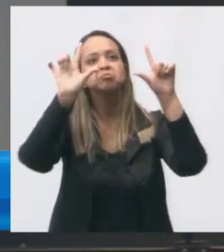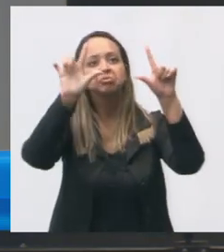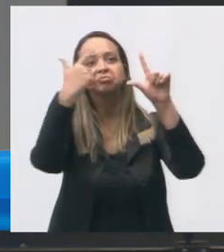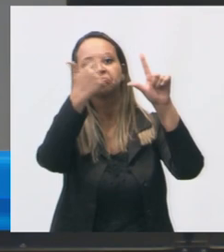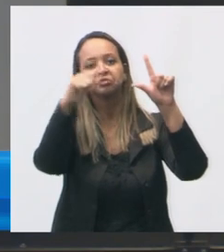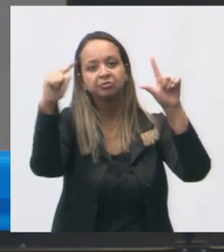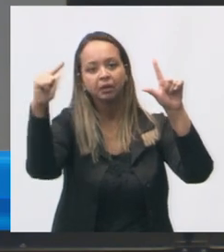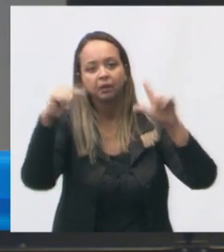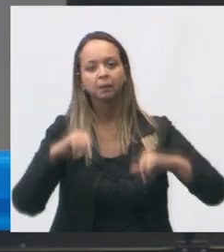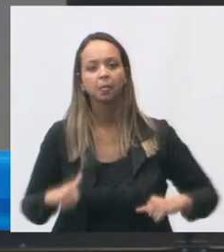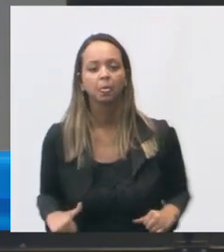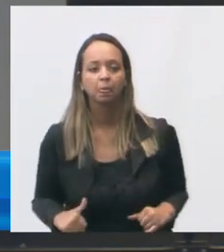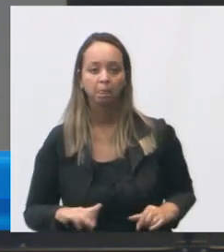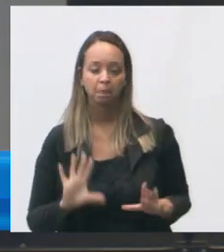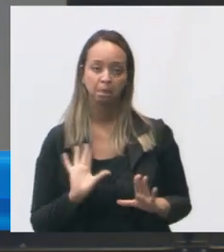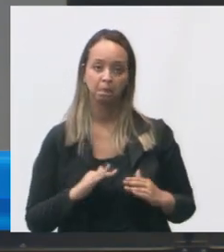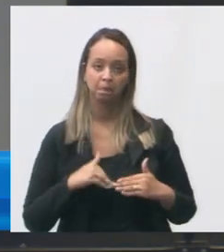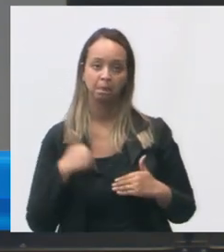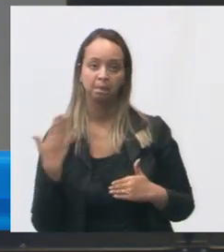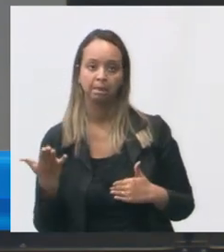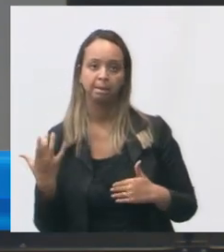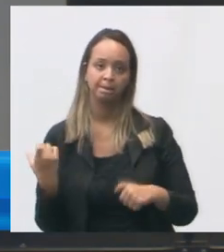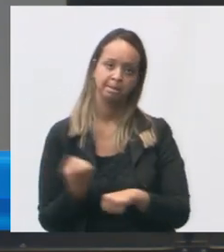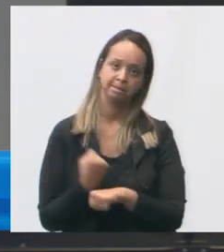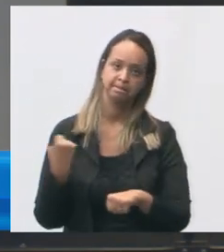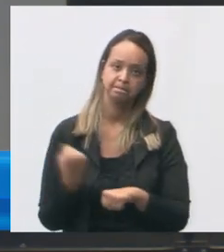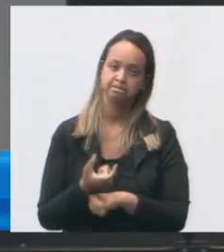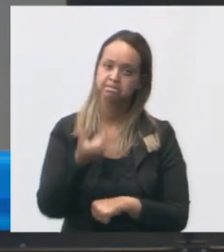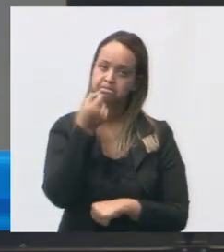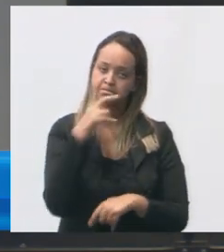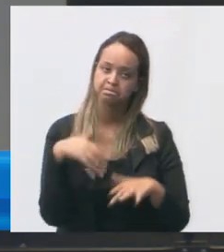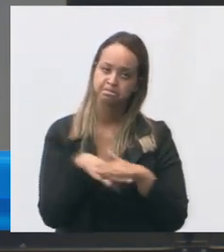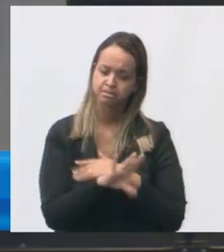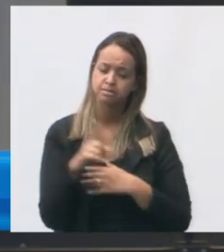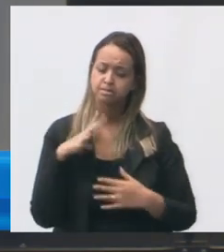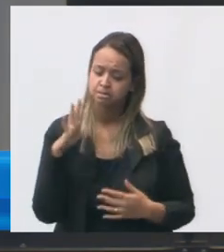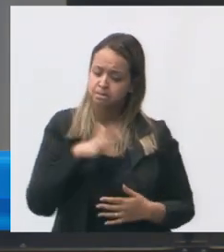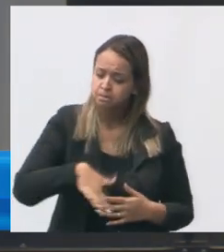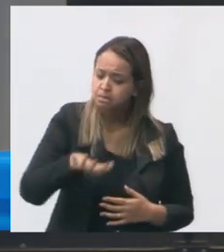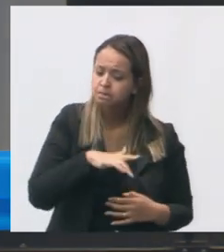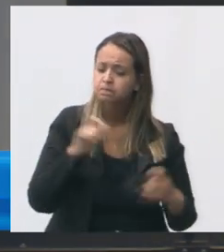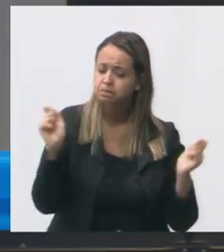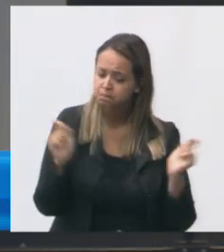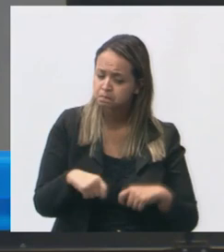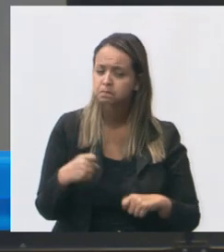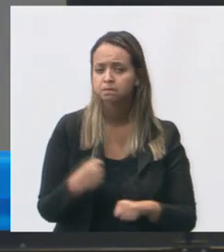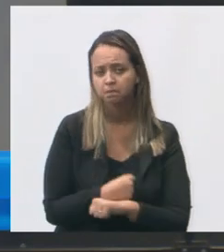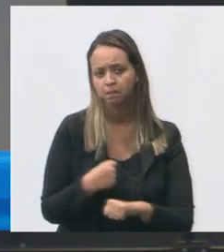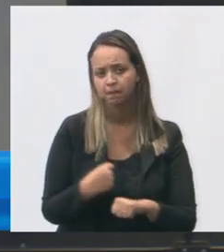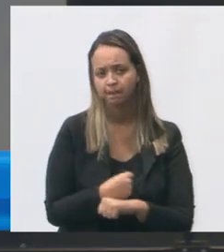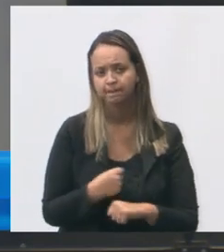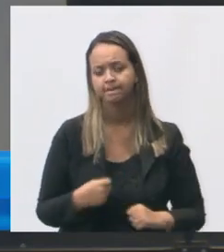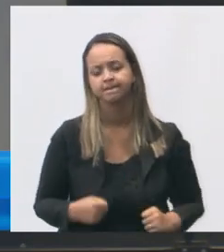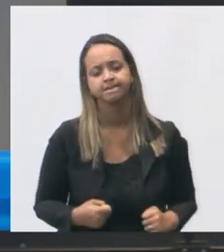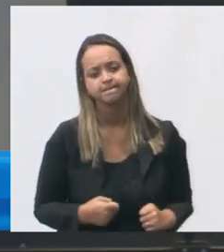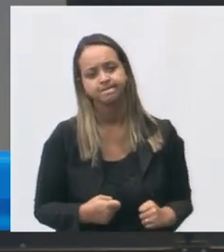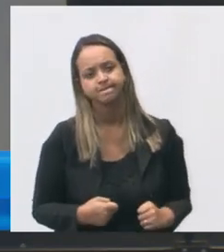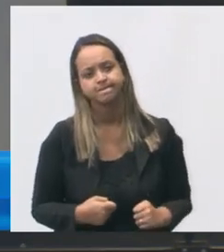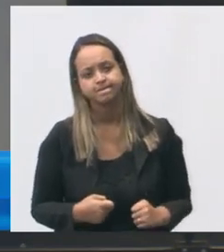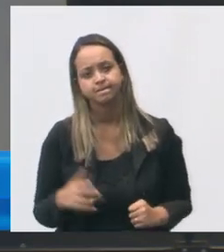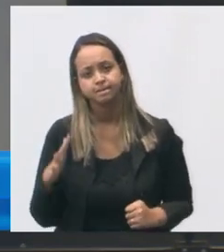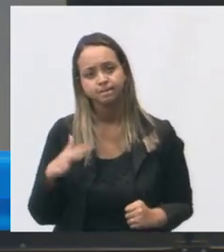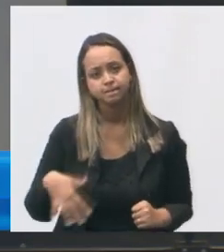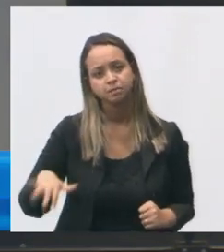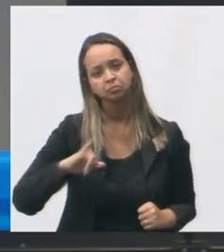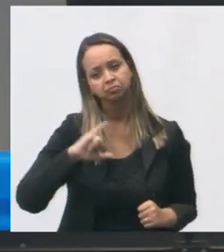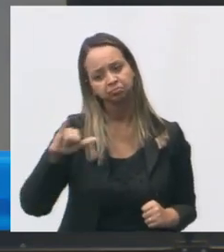área externa da unidade construção de novo estoque para farmácia tem área para fazer lá então é isso mas no geral unidade